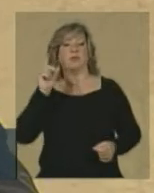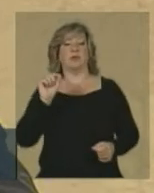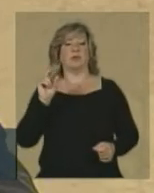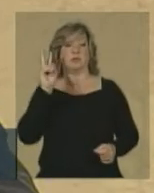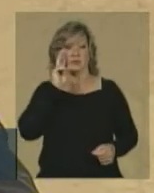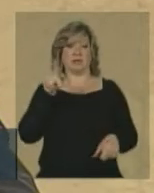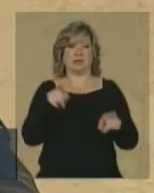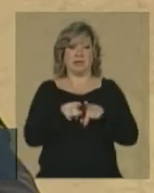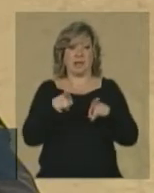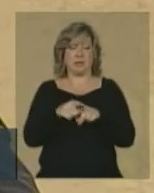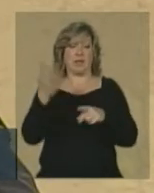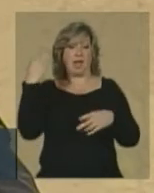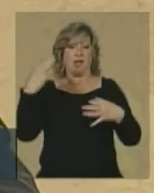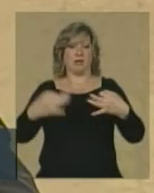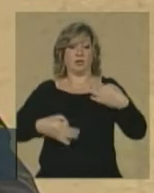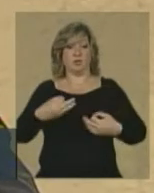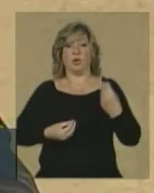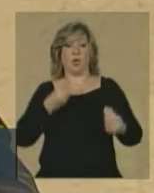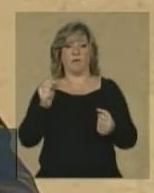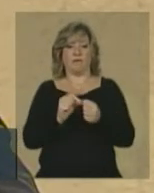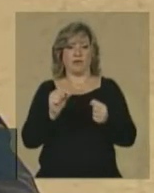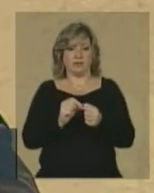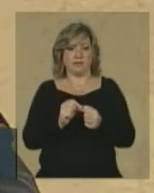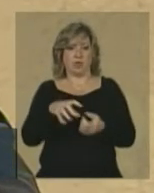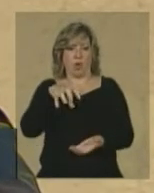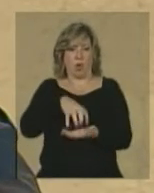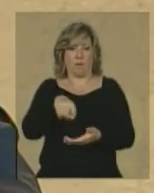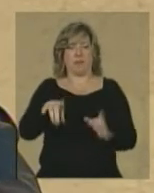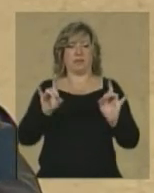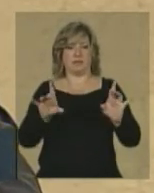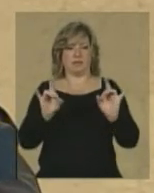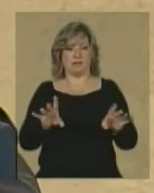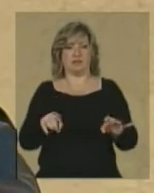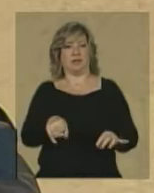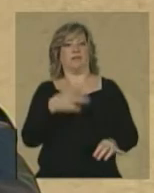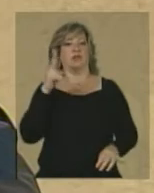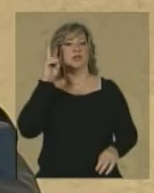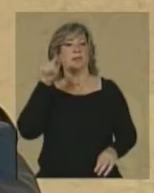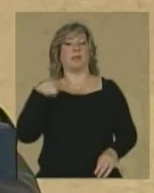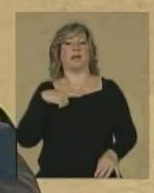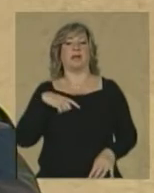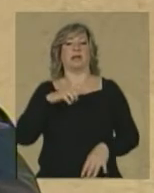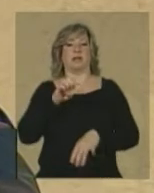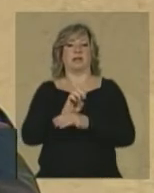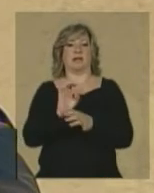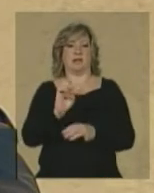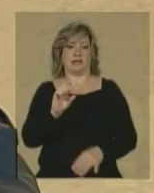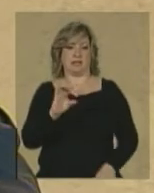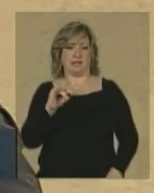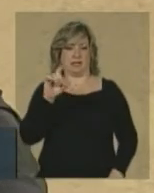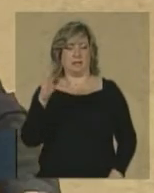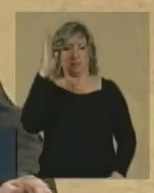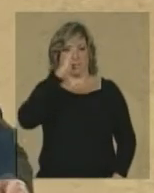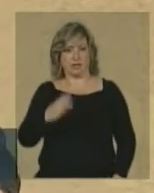âmbito da Comissão Especial, ratificando-se assim o reconhecimento pelo Estado brasileiro de sua responsabilidade pela morte de